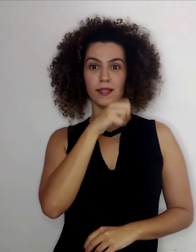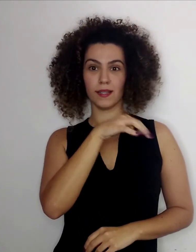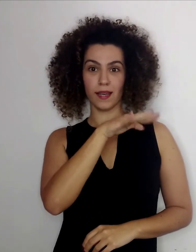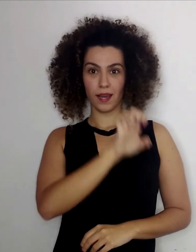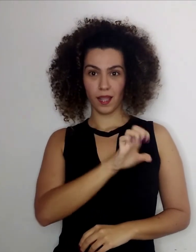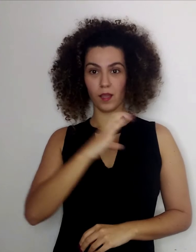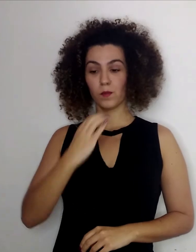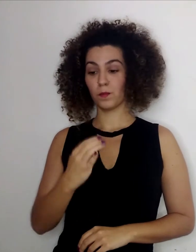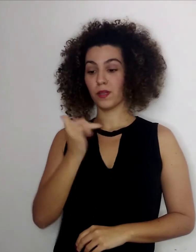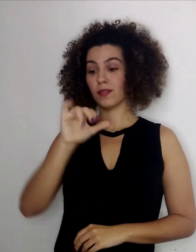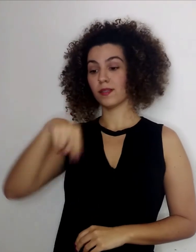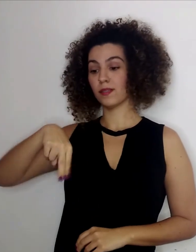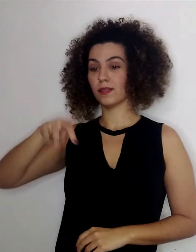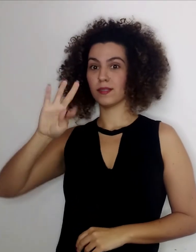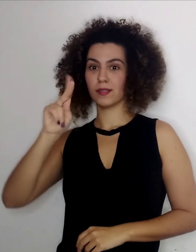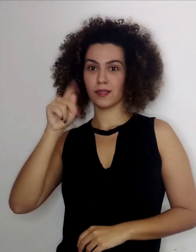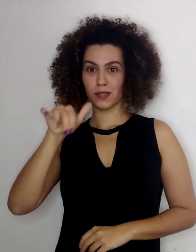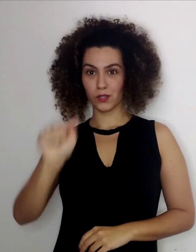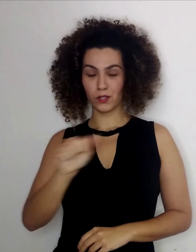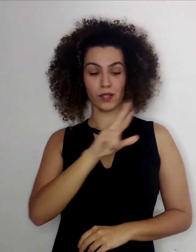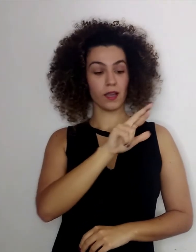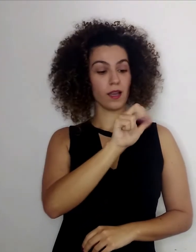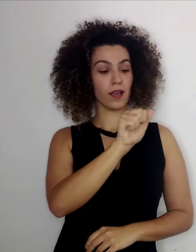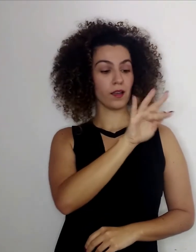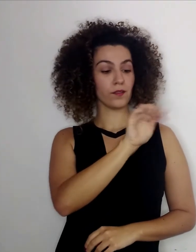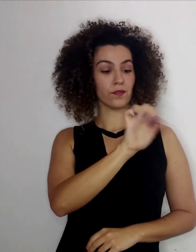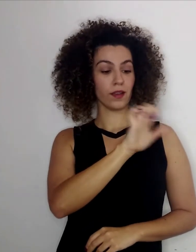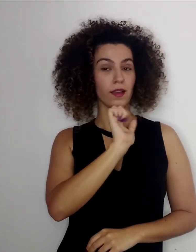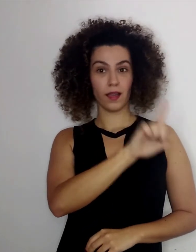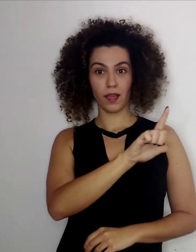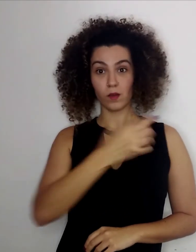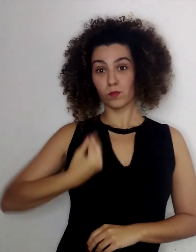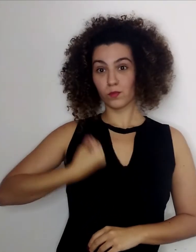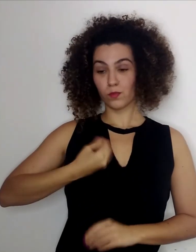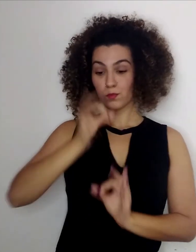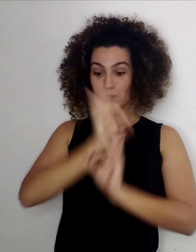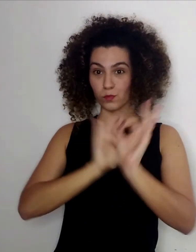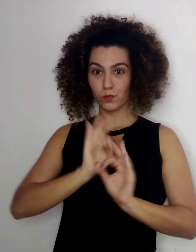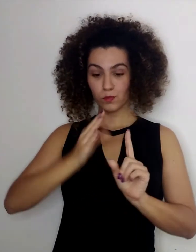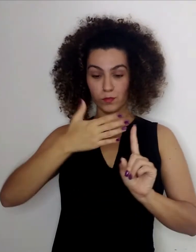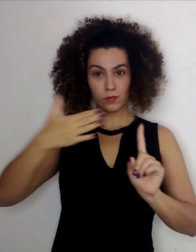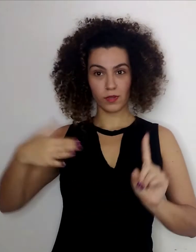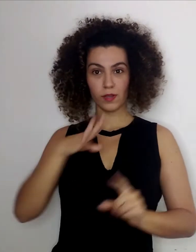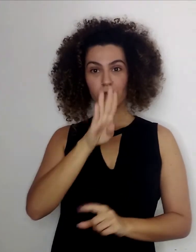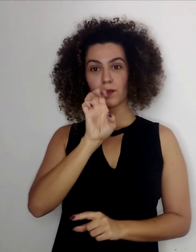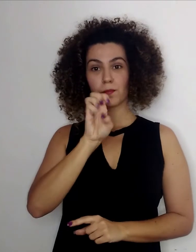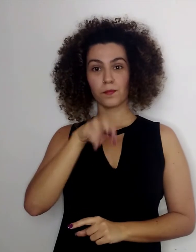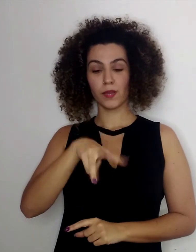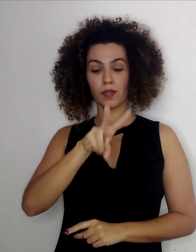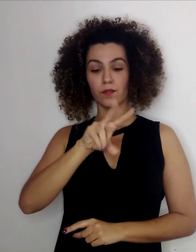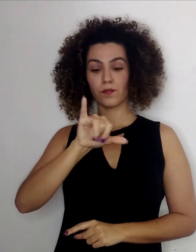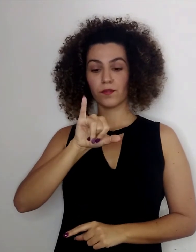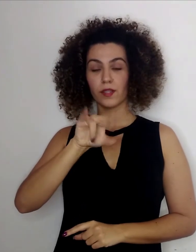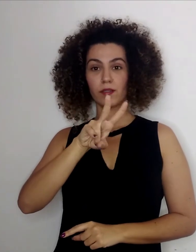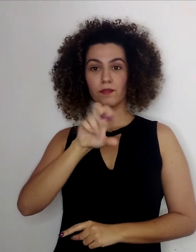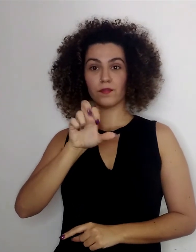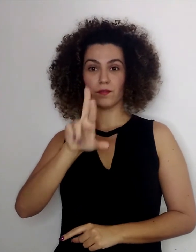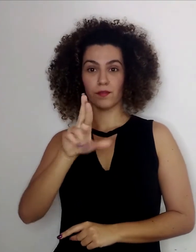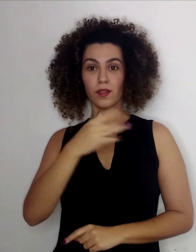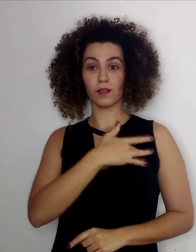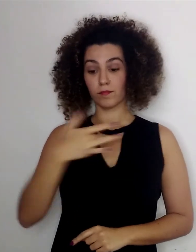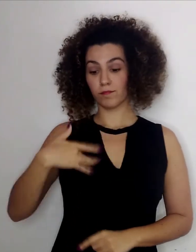Sáquios. Olá, meu nome é Cíntia Santos. Eu Rafael Púbrios. E eu faço parte do projeto de extensão para a saúde pública